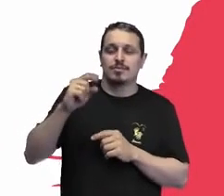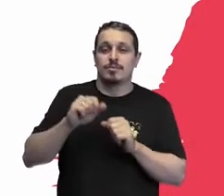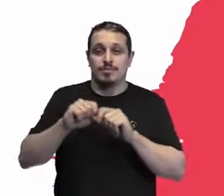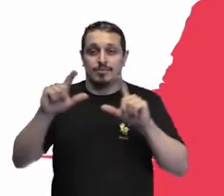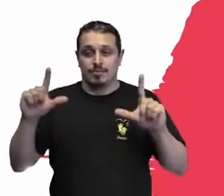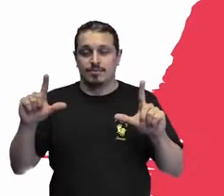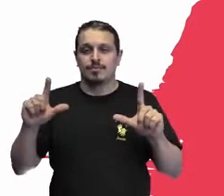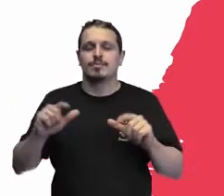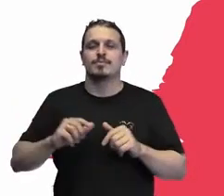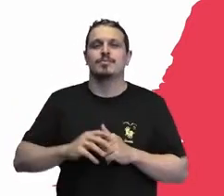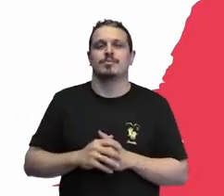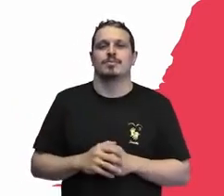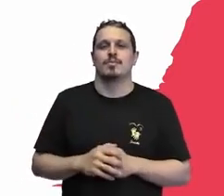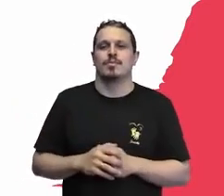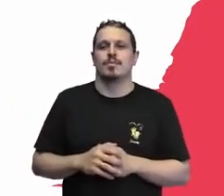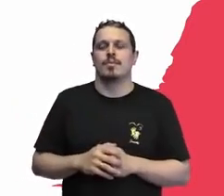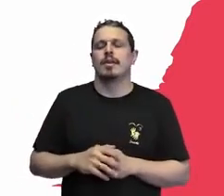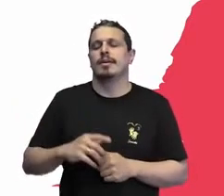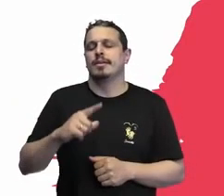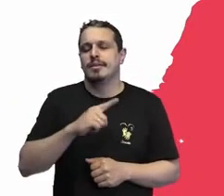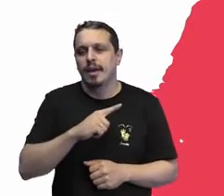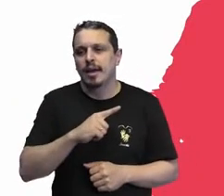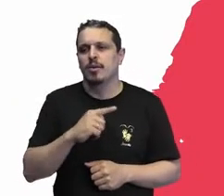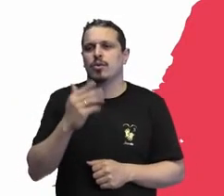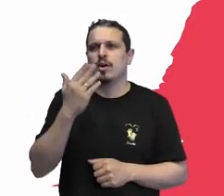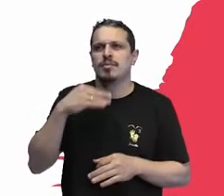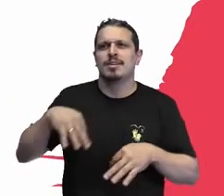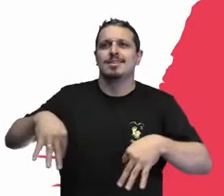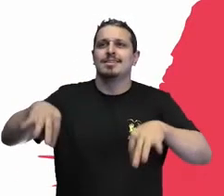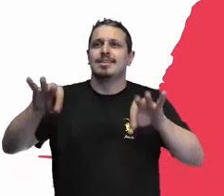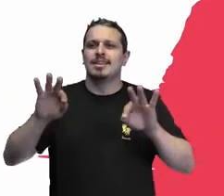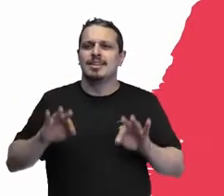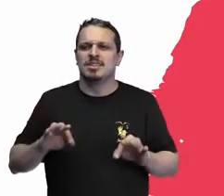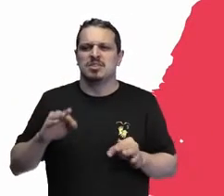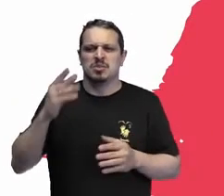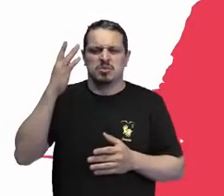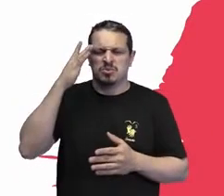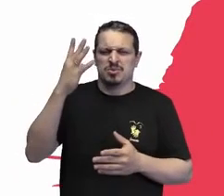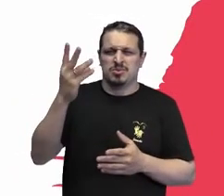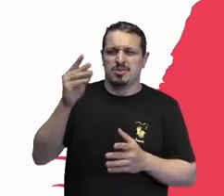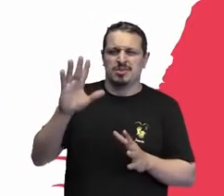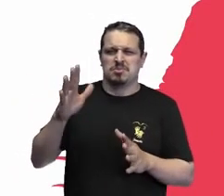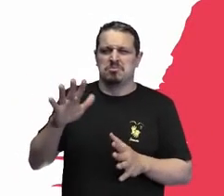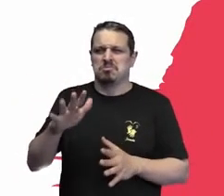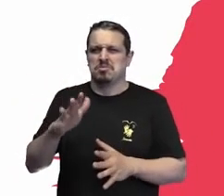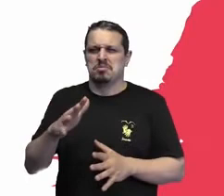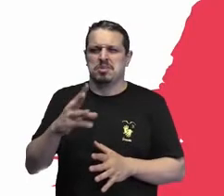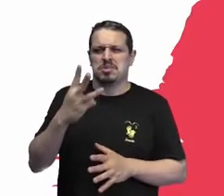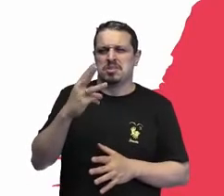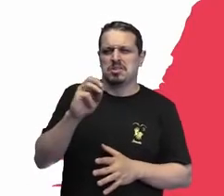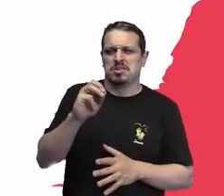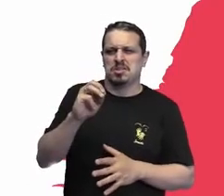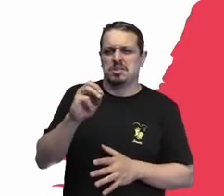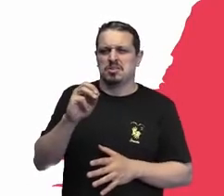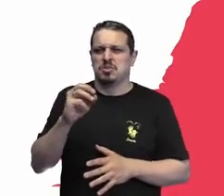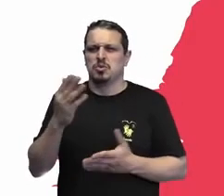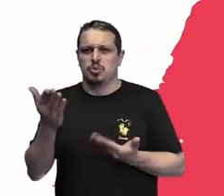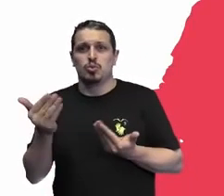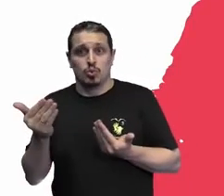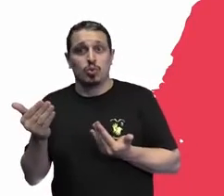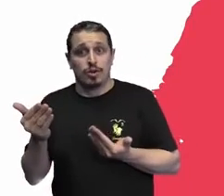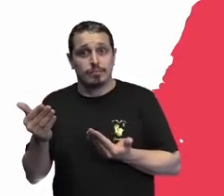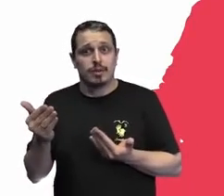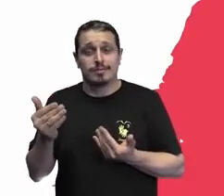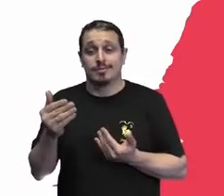fez. E nessa foto tem nem sei quantos jovens, mas tinha uns 30 na época. E a gente estava falando, querendo ouvi-los.